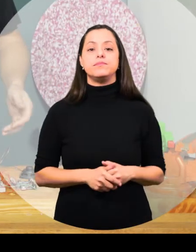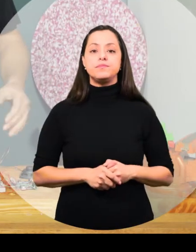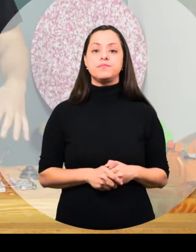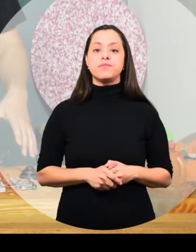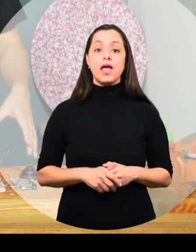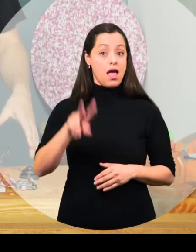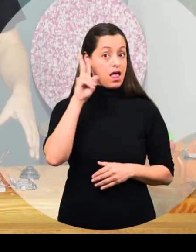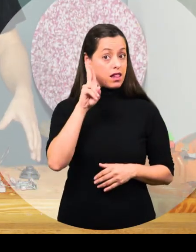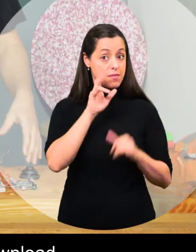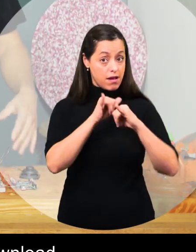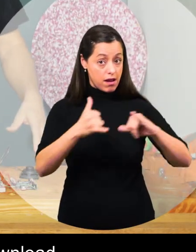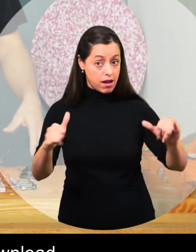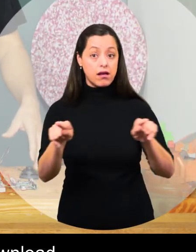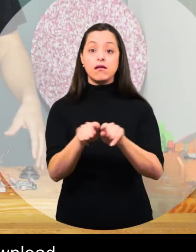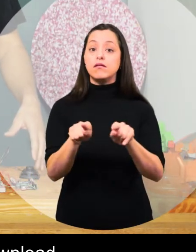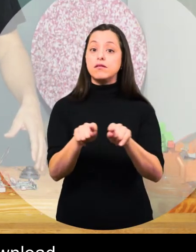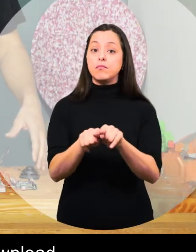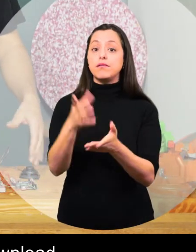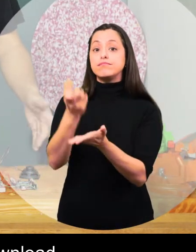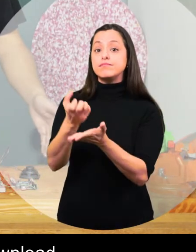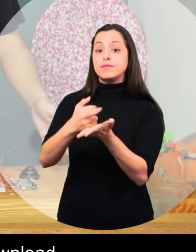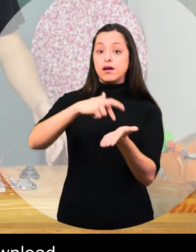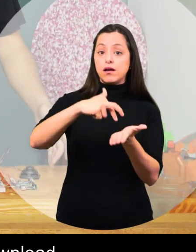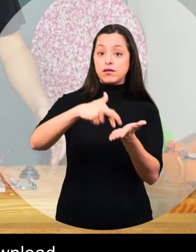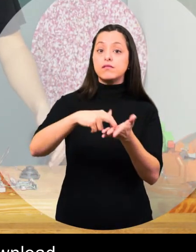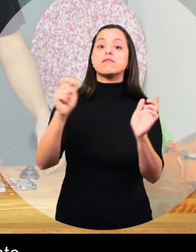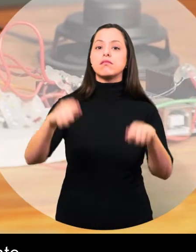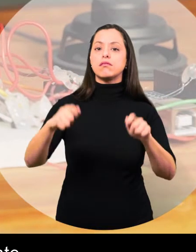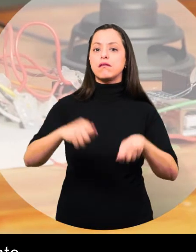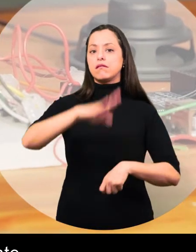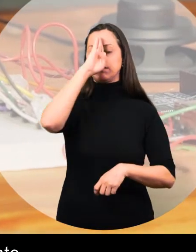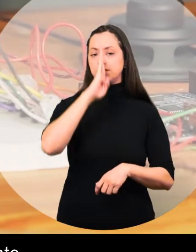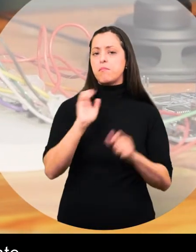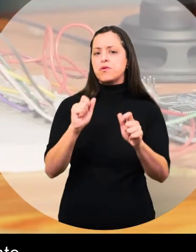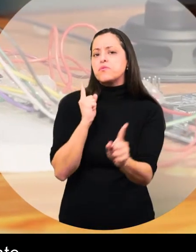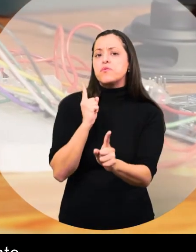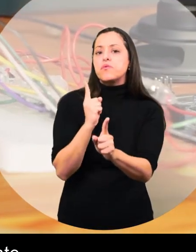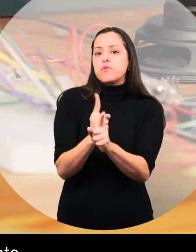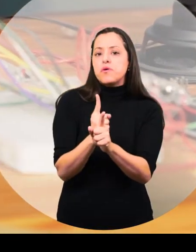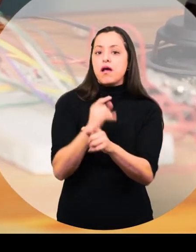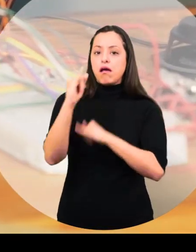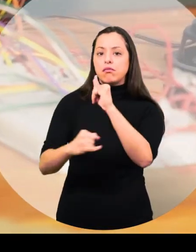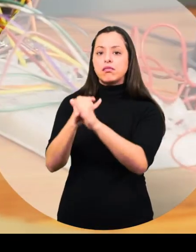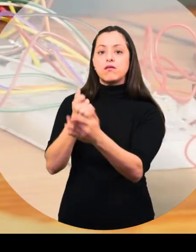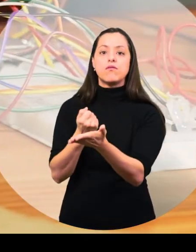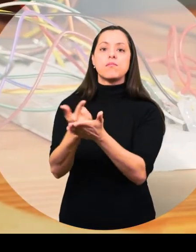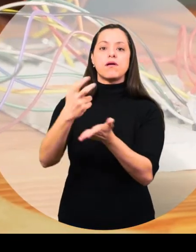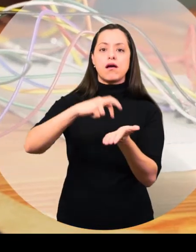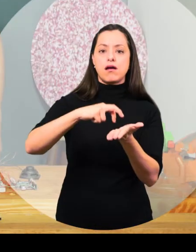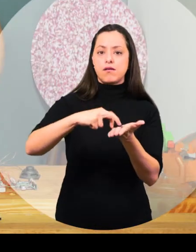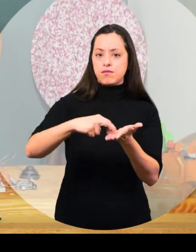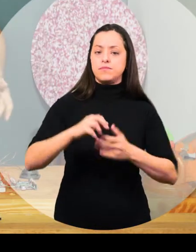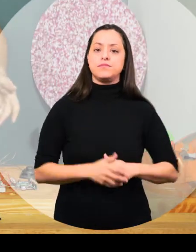Lembrando que toda a parte eletrônica e o código do Arduino estão disponíveis para download. E você consegue encontrar o Arduino facilmente em lojas virtuais de